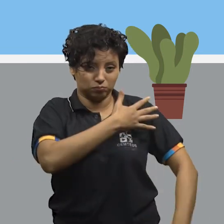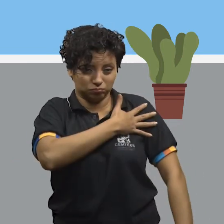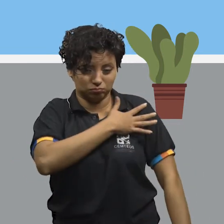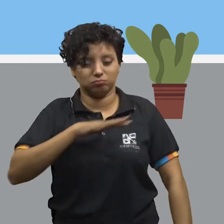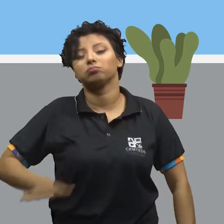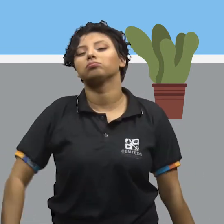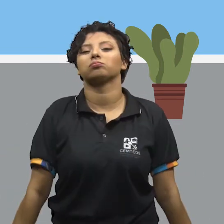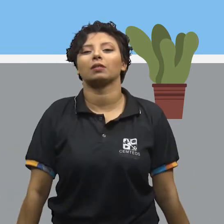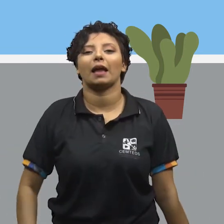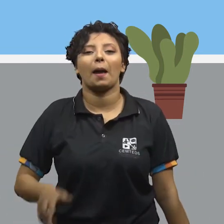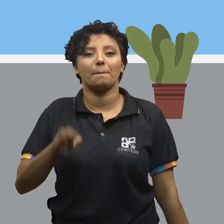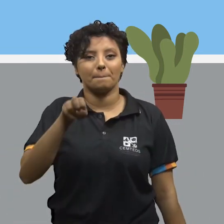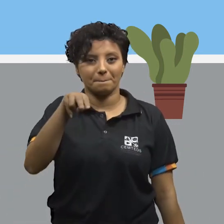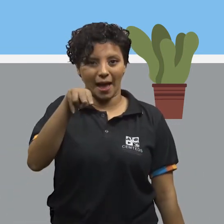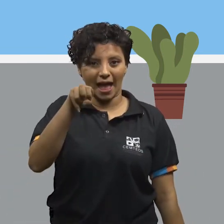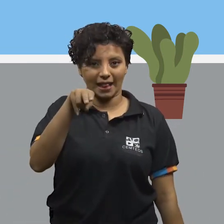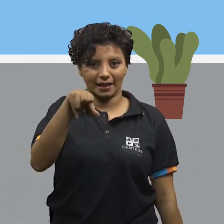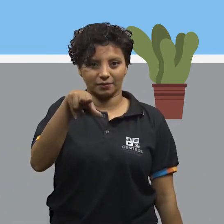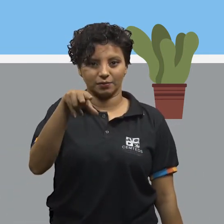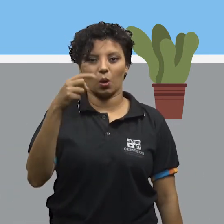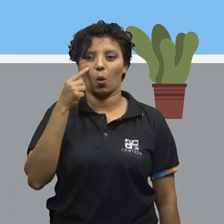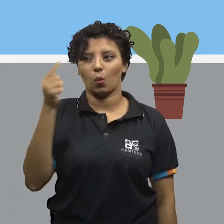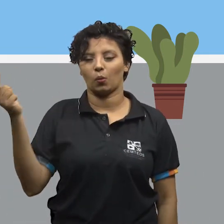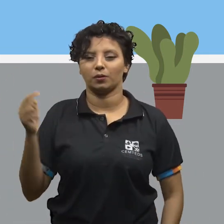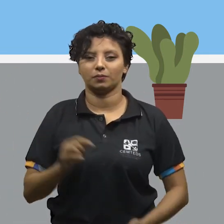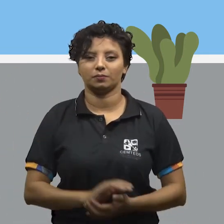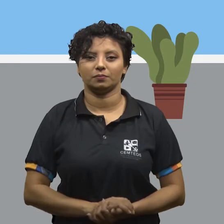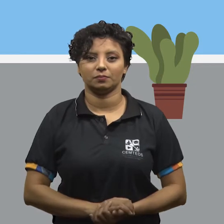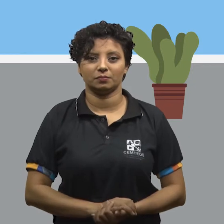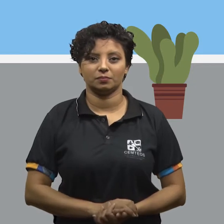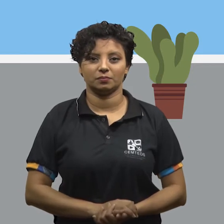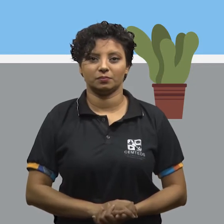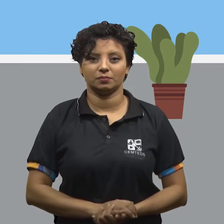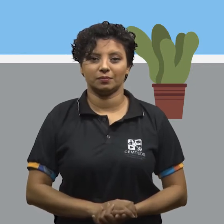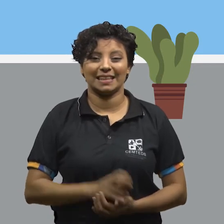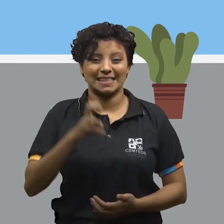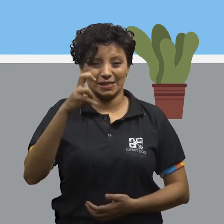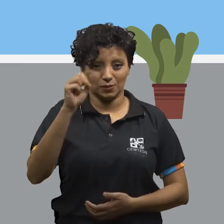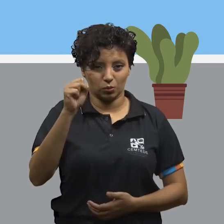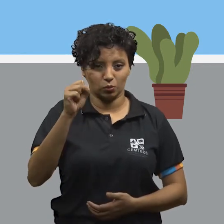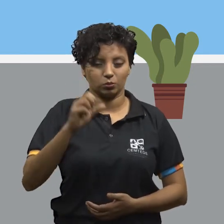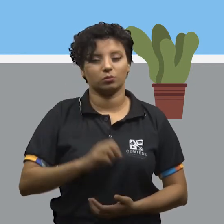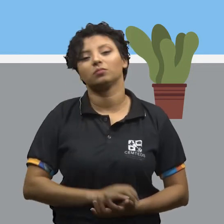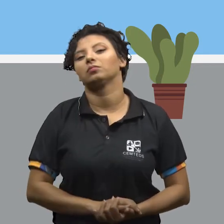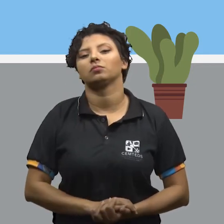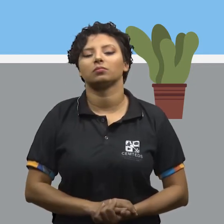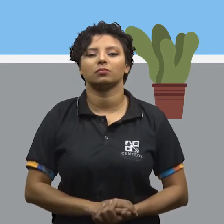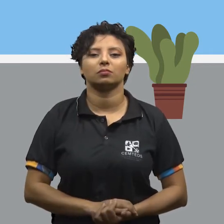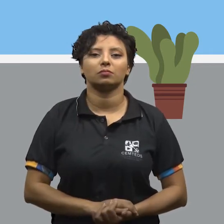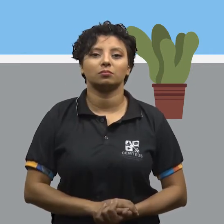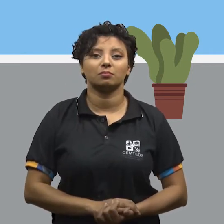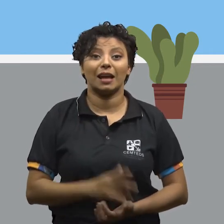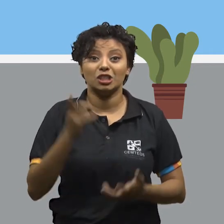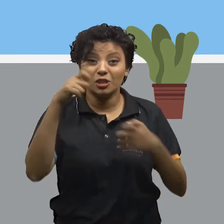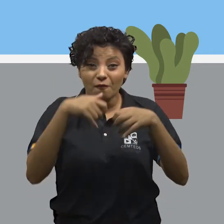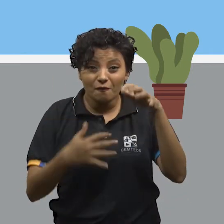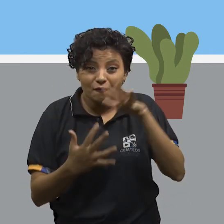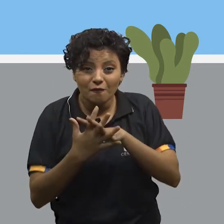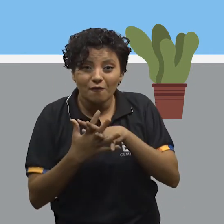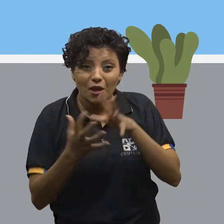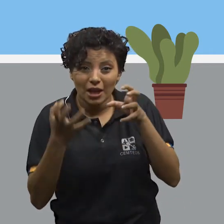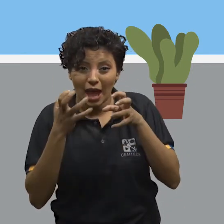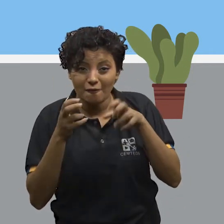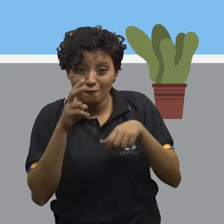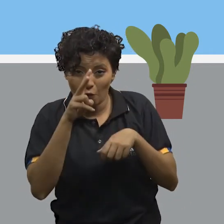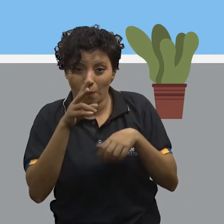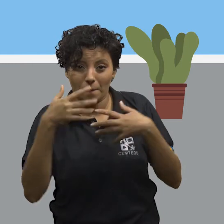esticou as perninhas. Força. Isso. Fica lá. Cinco segundos. Para ficar mais difícil a gente trabalhar mais força,